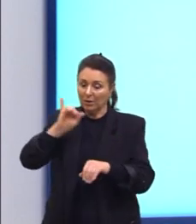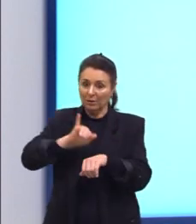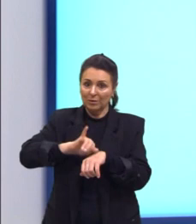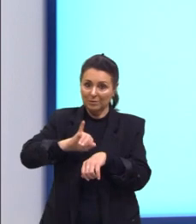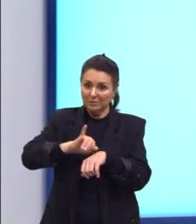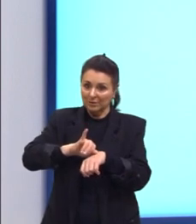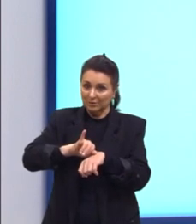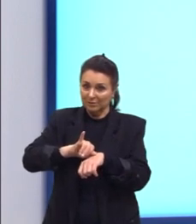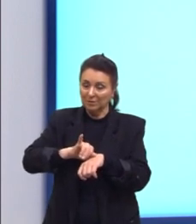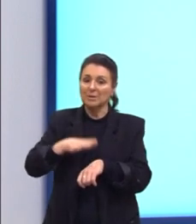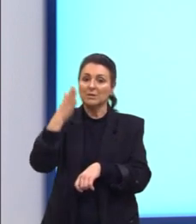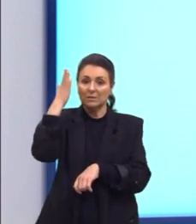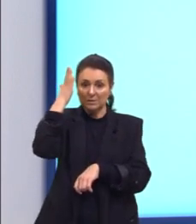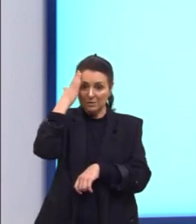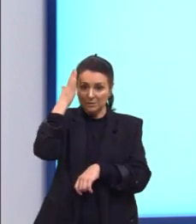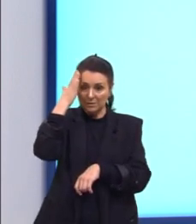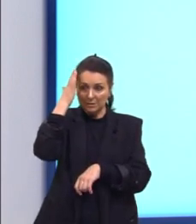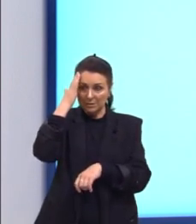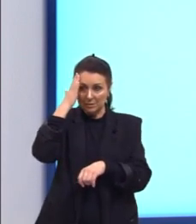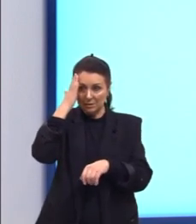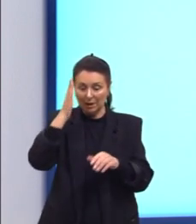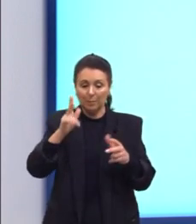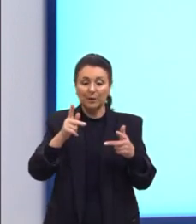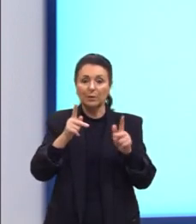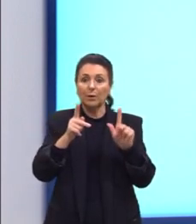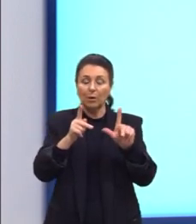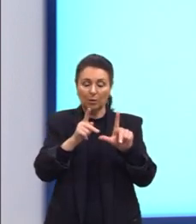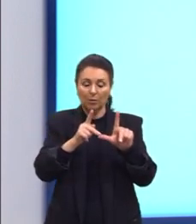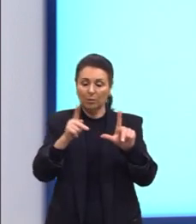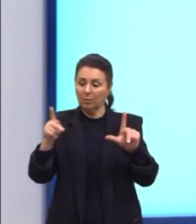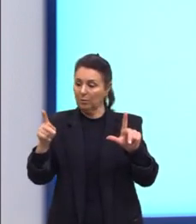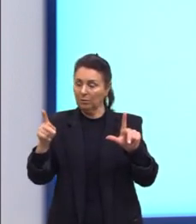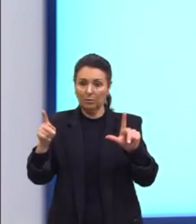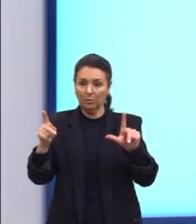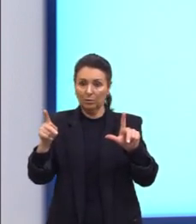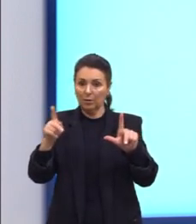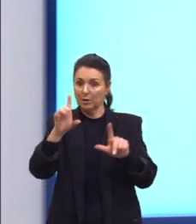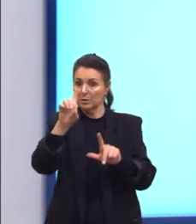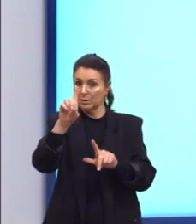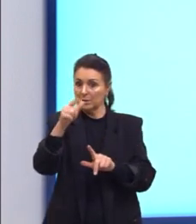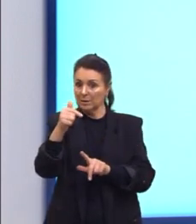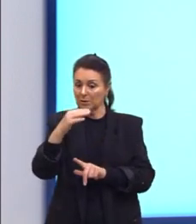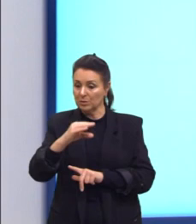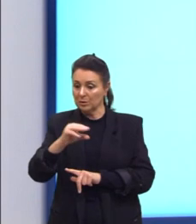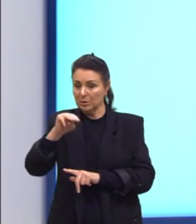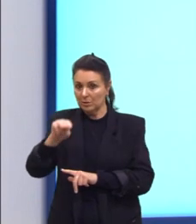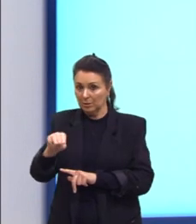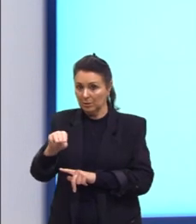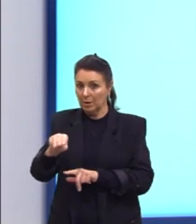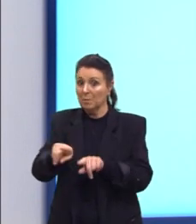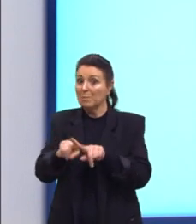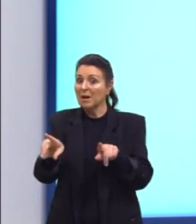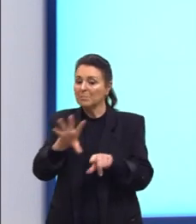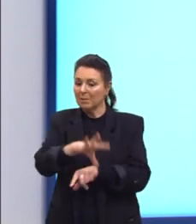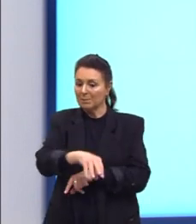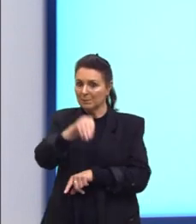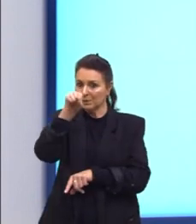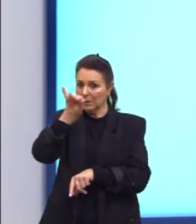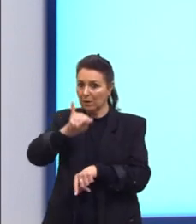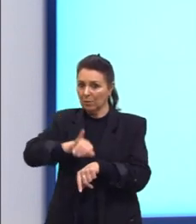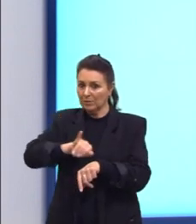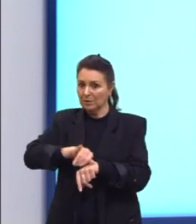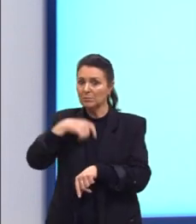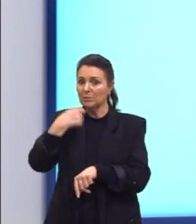A gente sabe que todo o nosso paralelepípedo tem 17 centímetros. Mas, para retirar o objeto, a gente